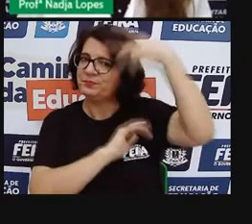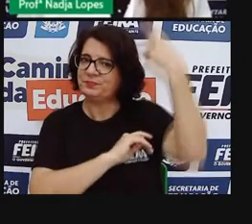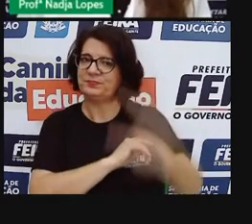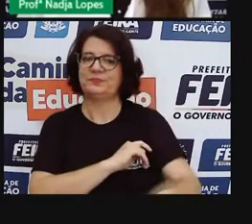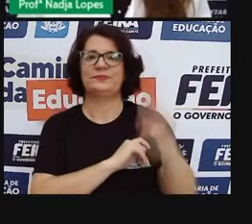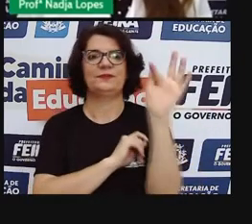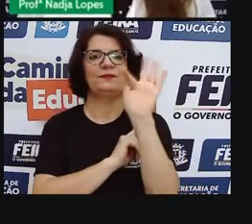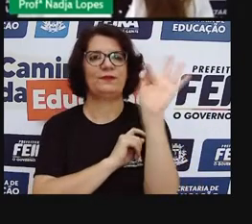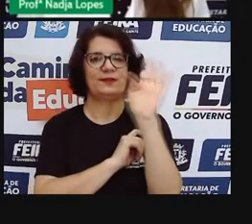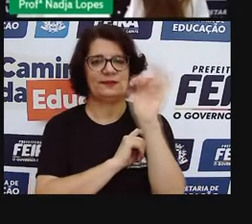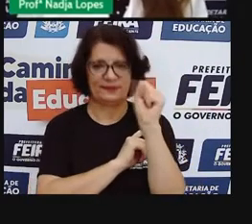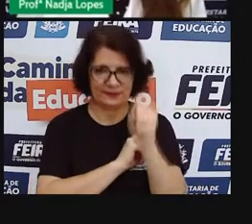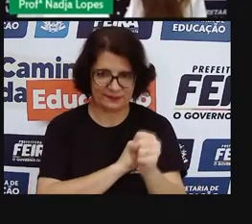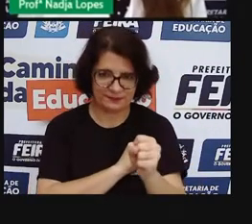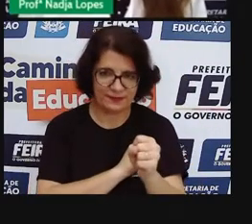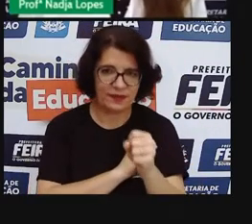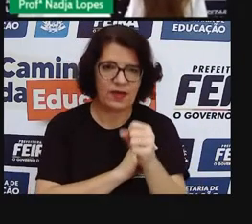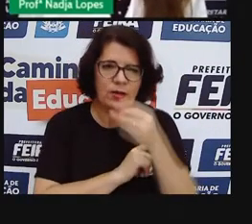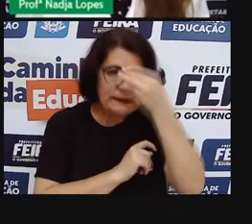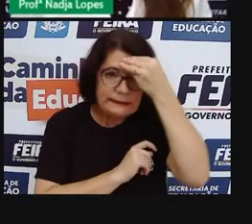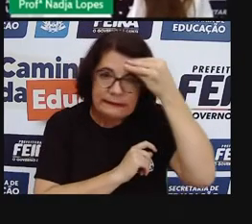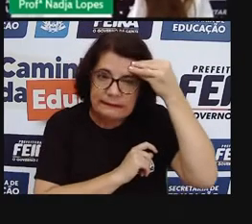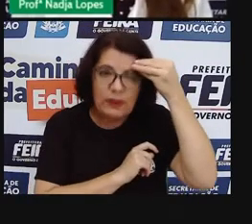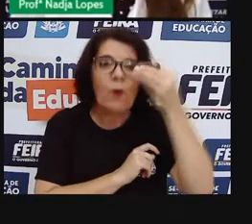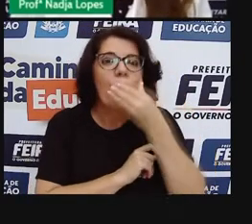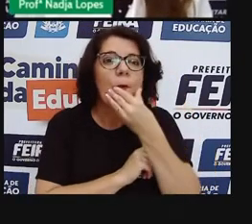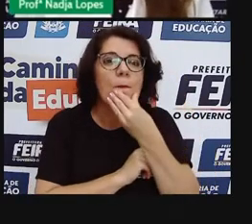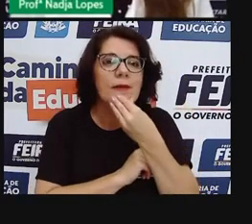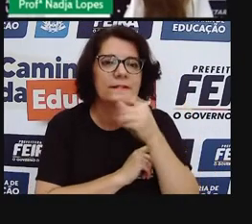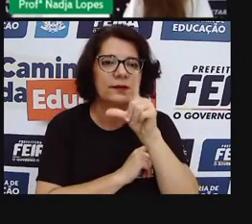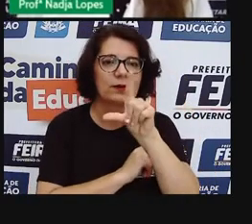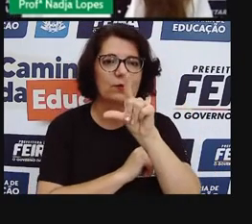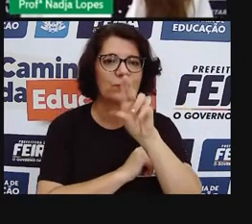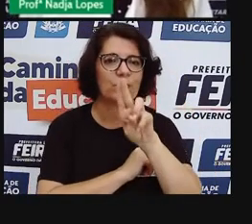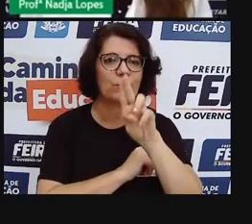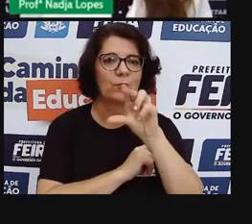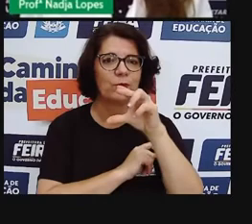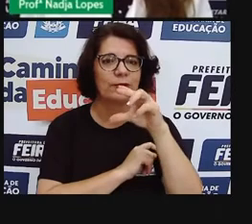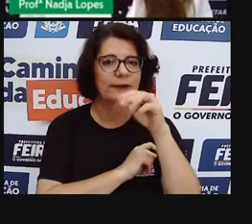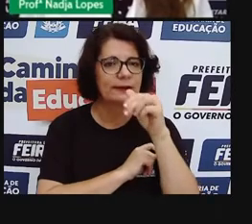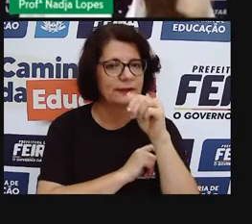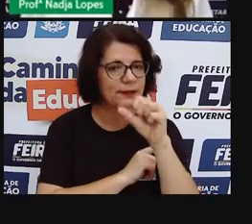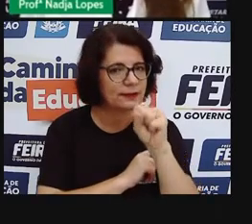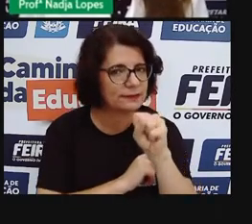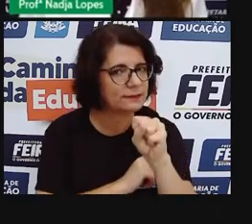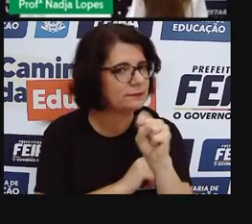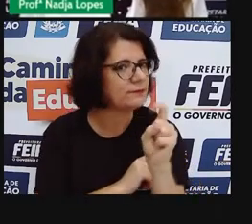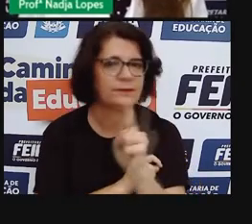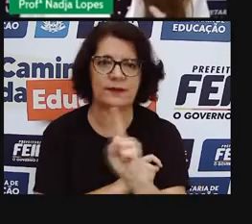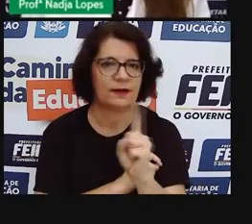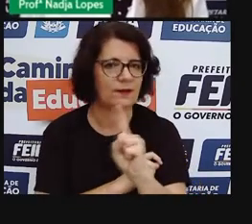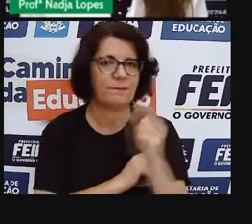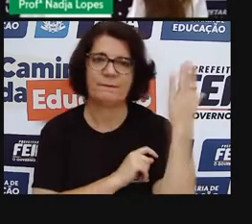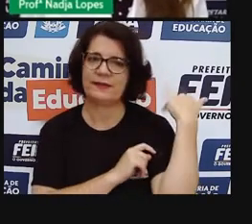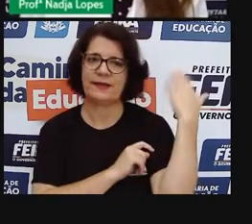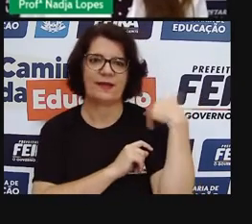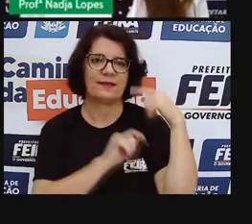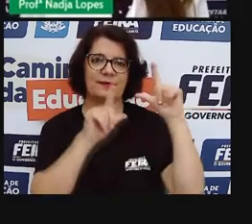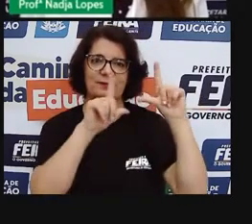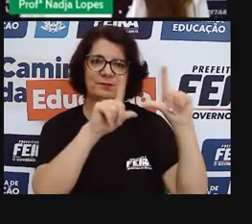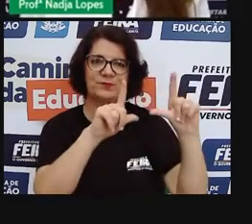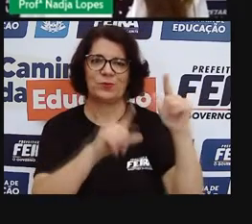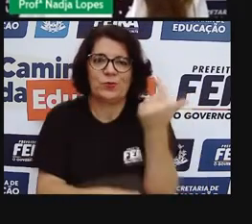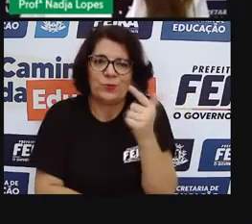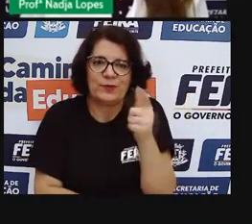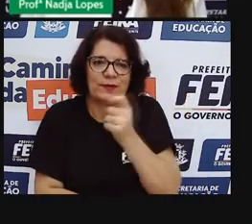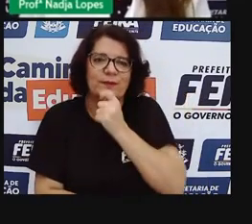figura que não pode ser esquecida, que a gente precisa falar de Lucas da Feira. não estava na exposição passada, na nossa aula passada.